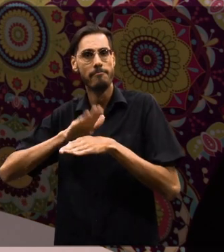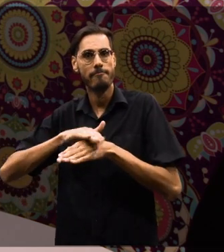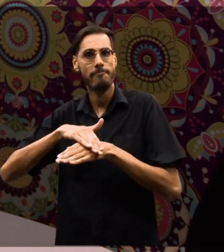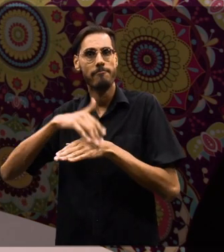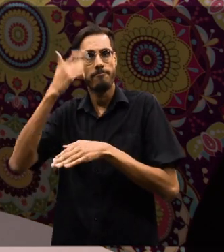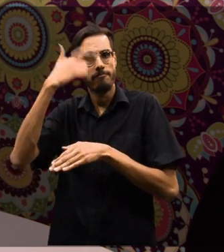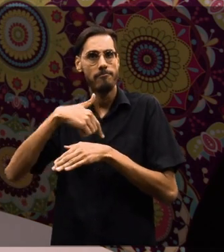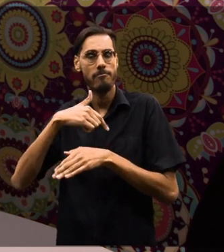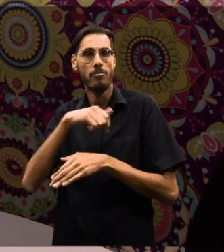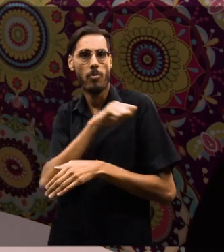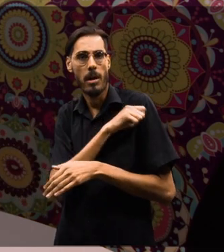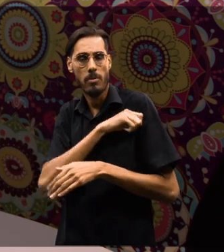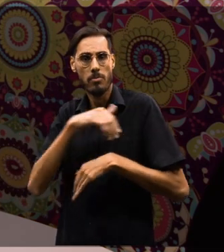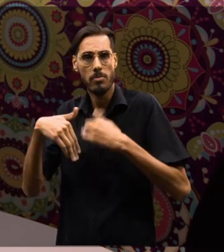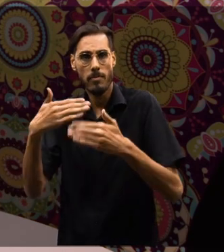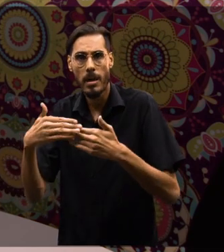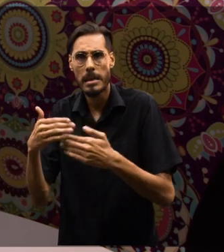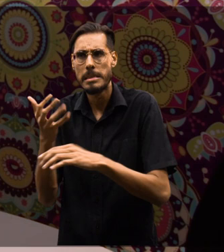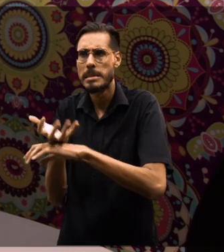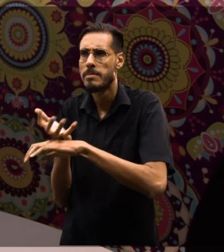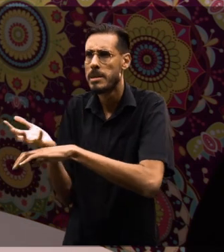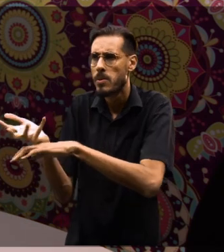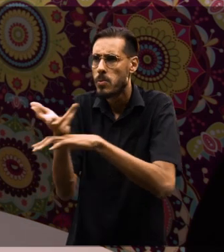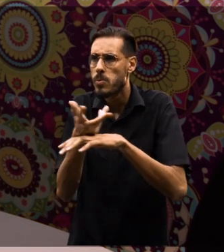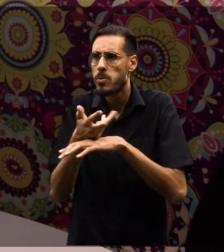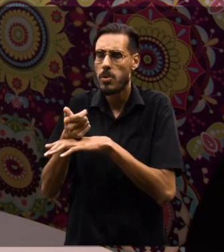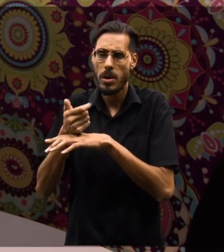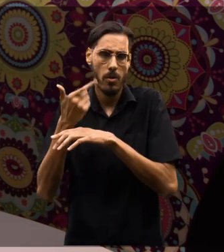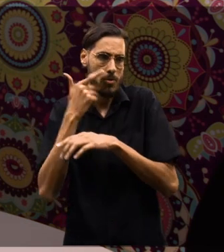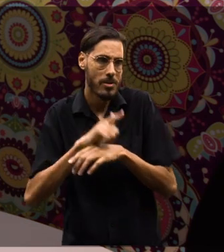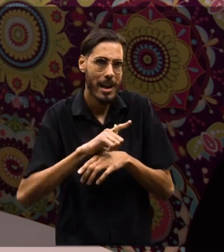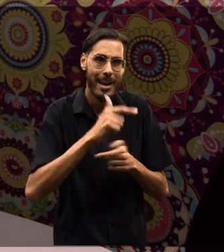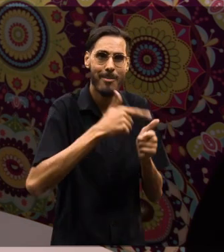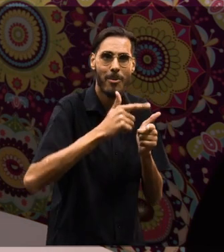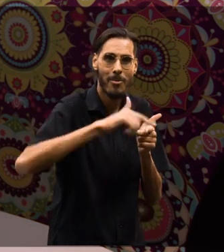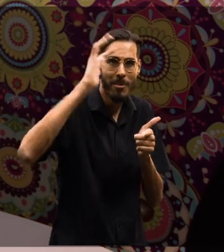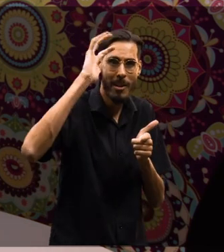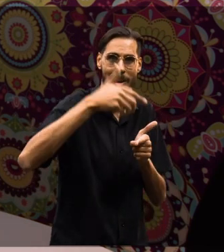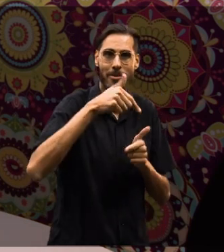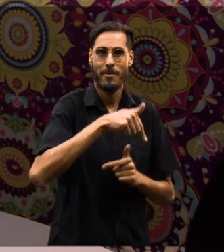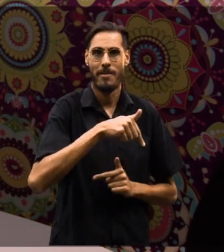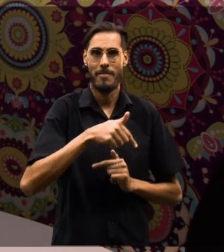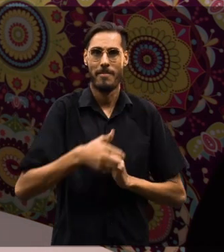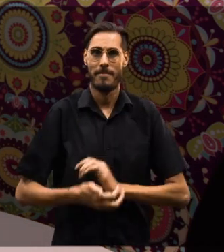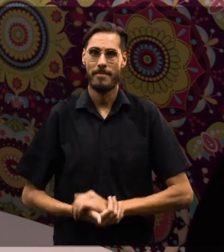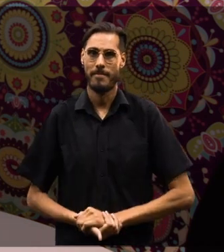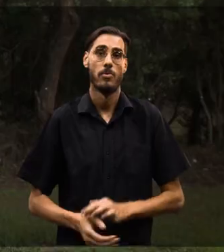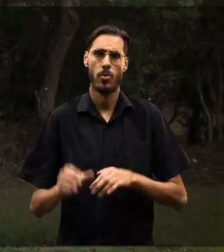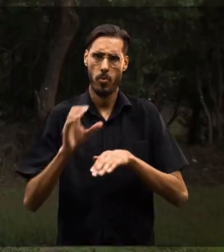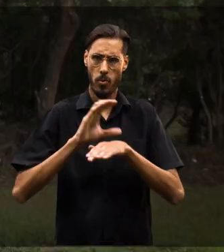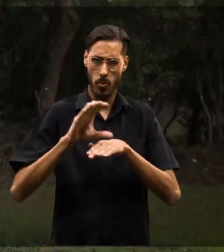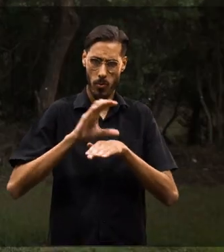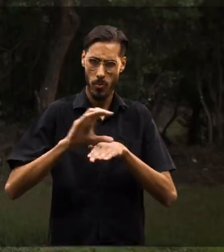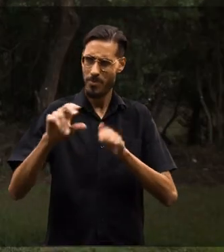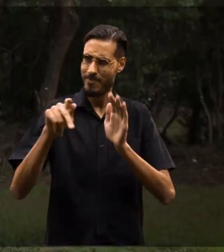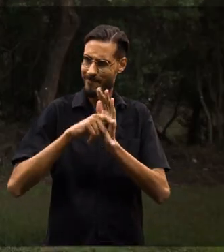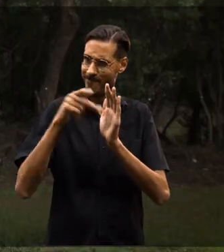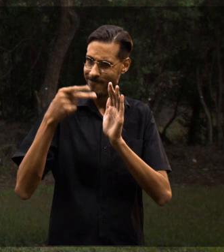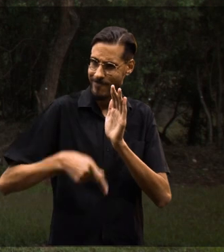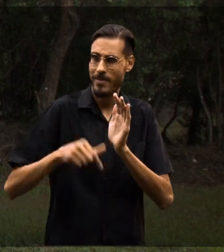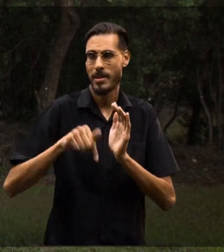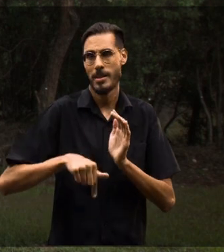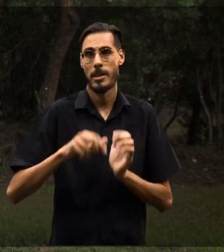disciplinas integradoras, onde o aluno vai lançar a mão de diversas disciplinas diferentes para resolver um problema em comum. O curso aqui,